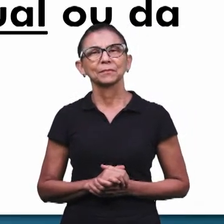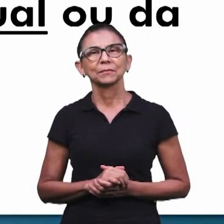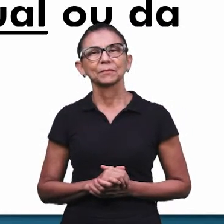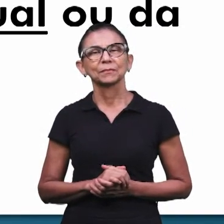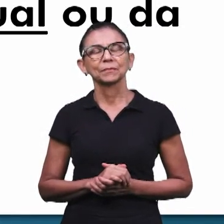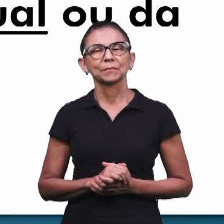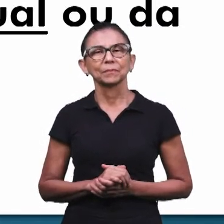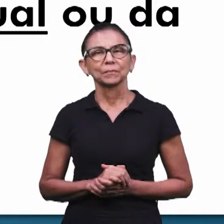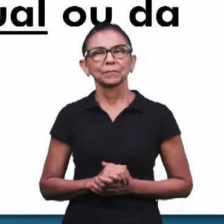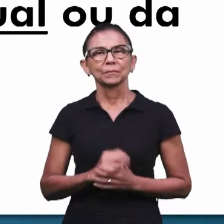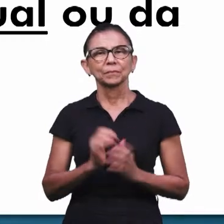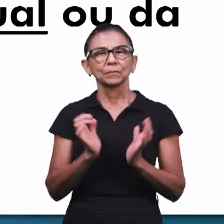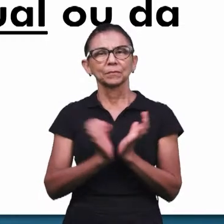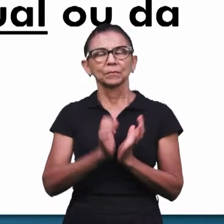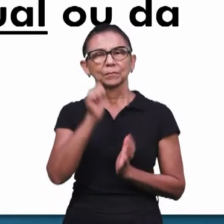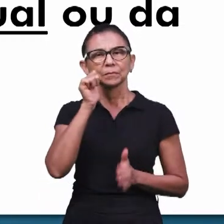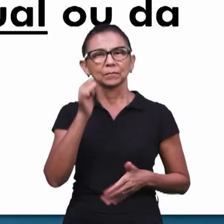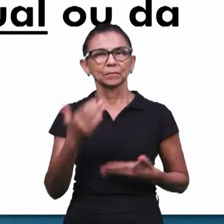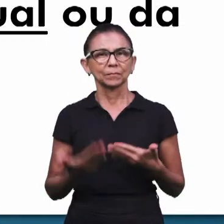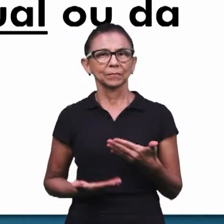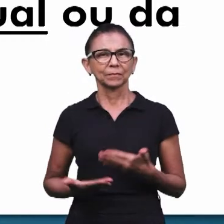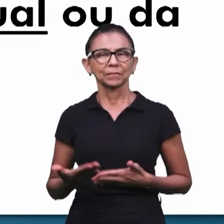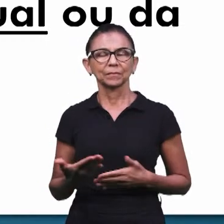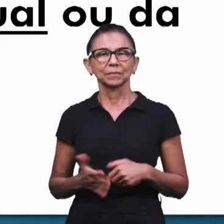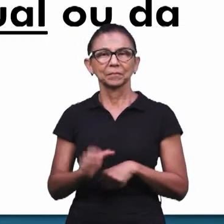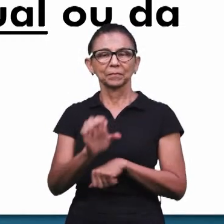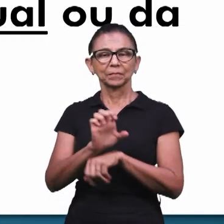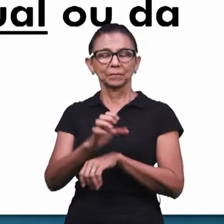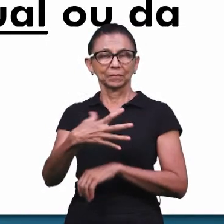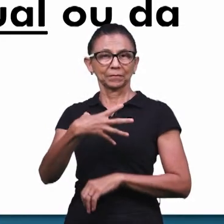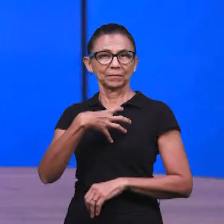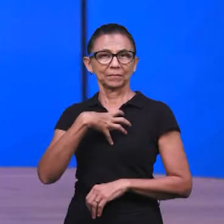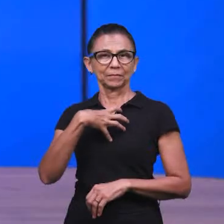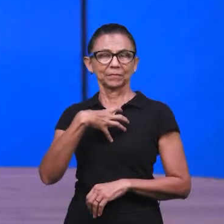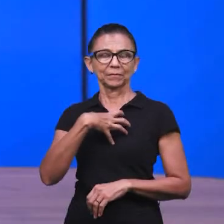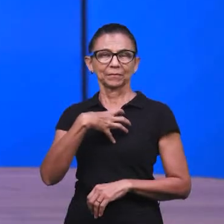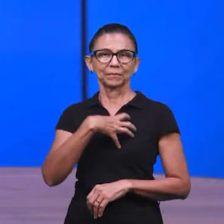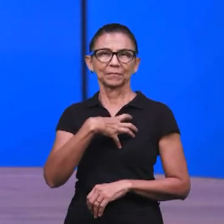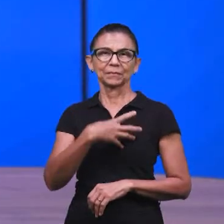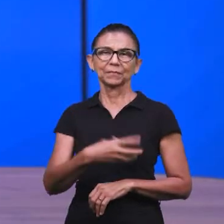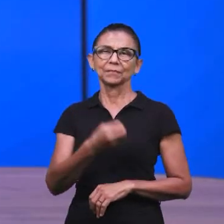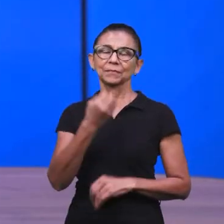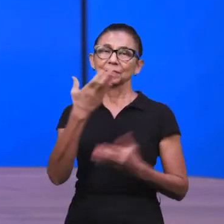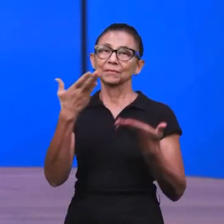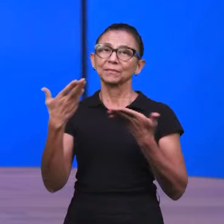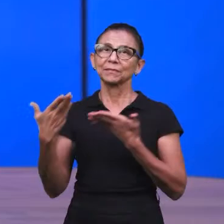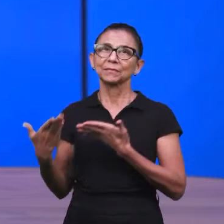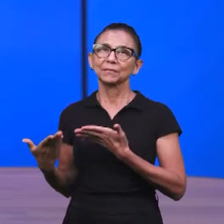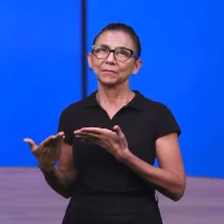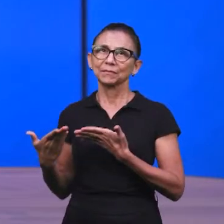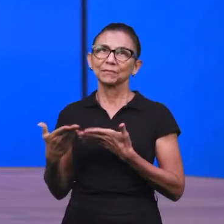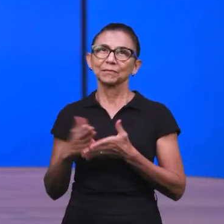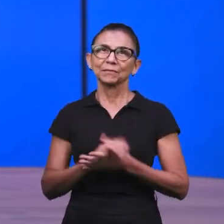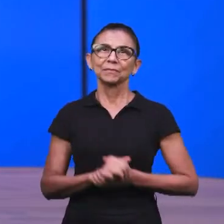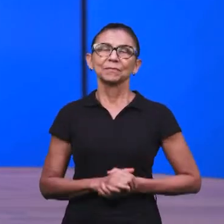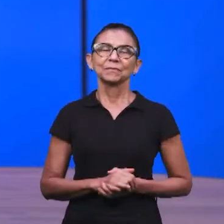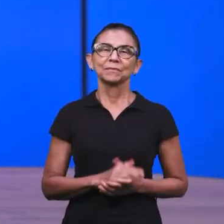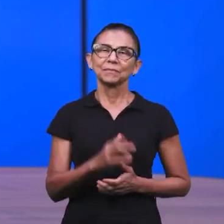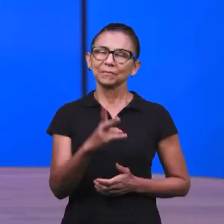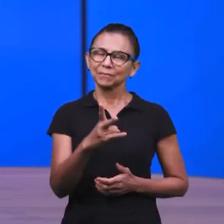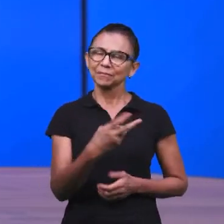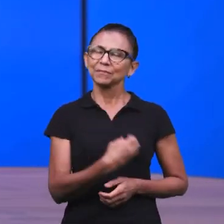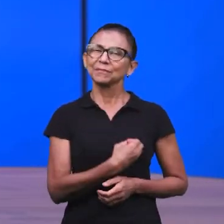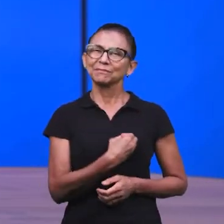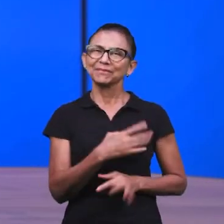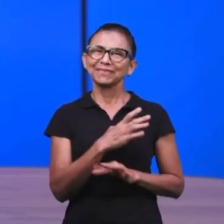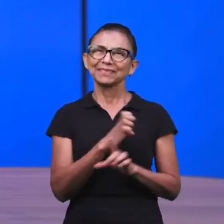é a nossa irmã lá do grupo de senhoras da igreja em Brumado, no estado da Bahia. Irmã Adriana, muito bem-vinda de volta. A